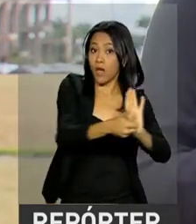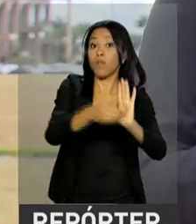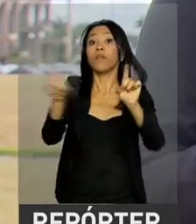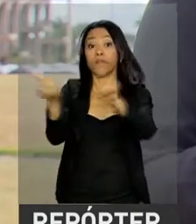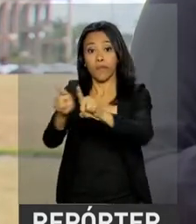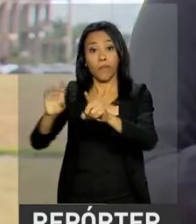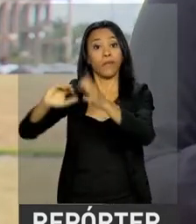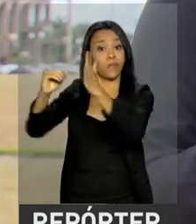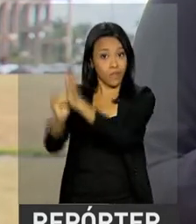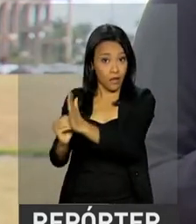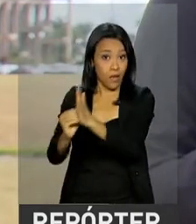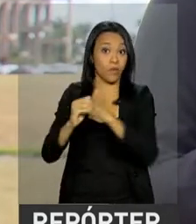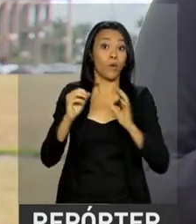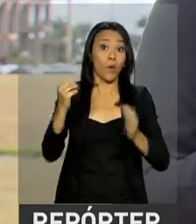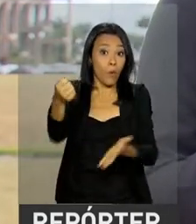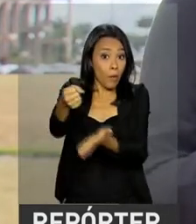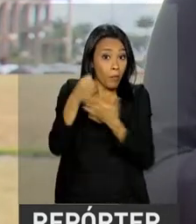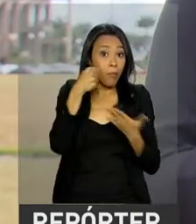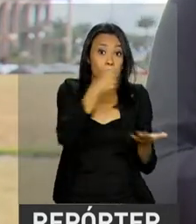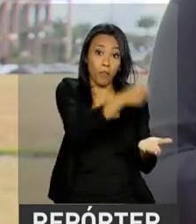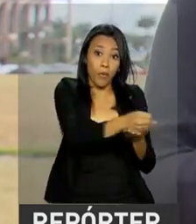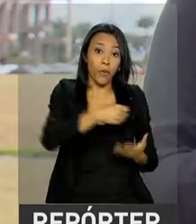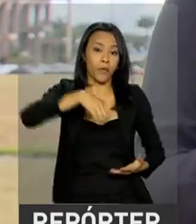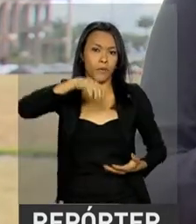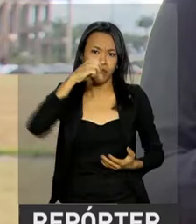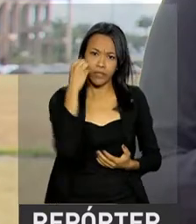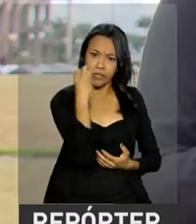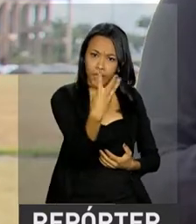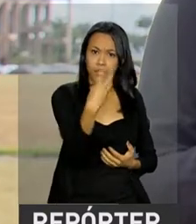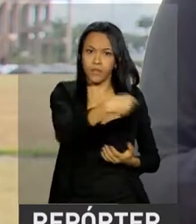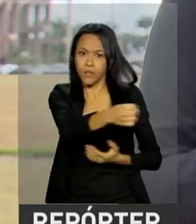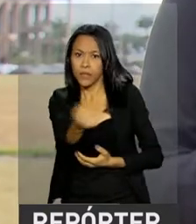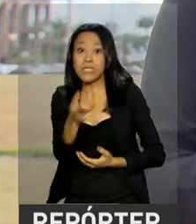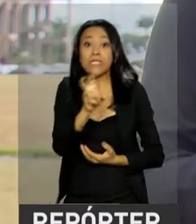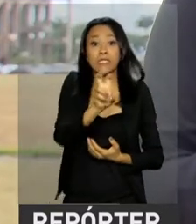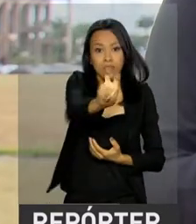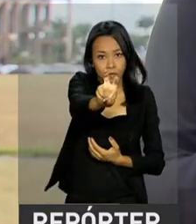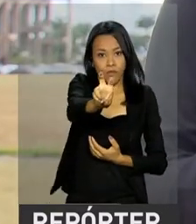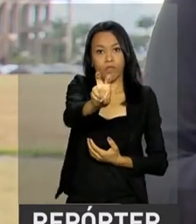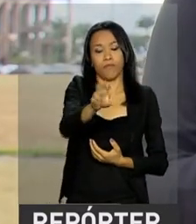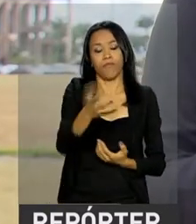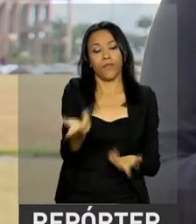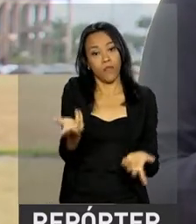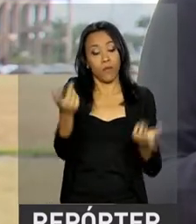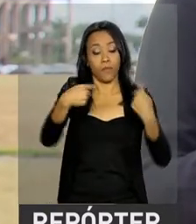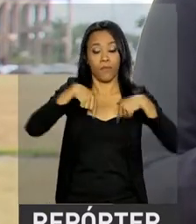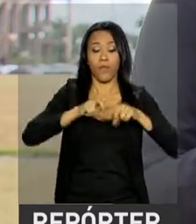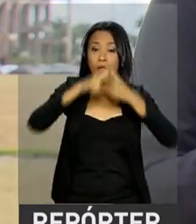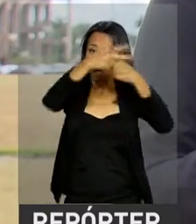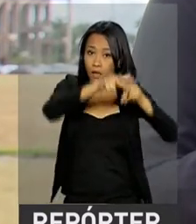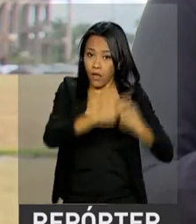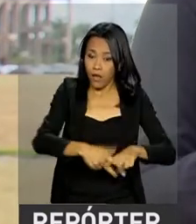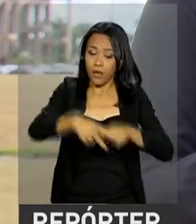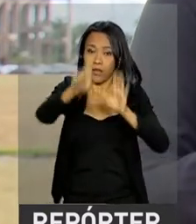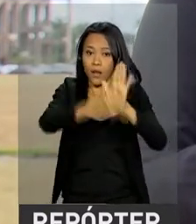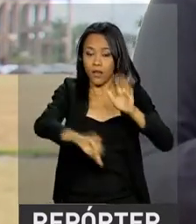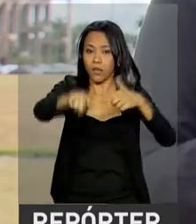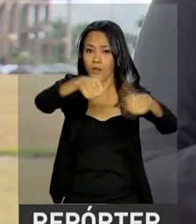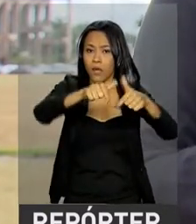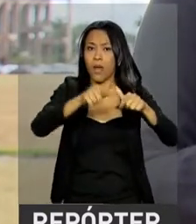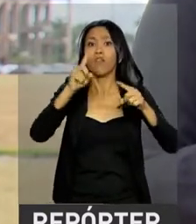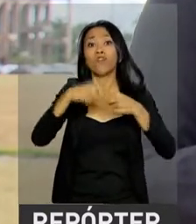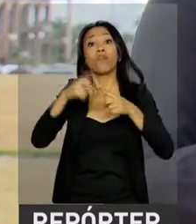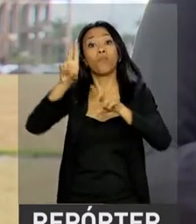Senado, com o apoio de três em cada cinco parlamentares. Já a modernização das leis trabalhistas foi feita por lei